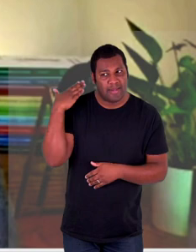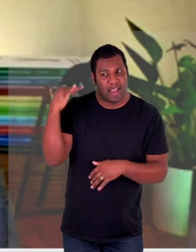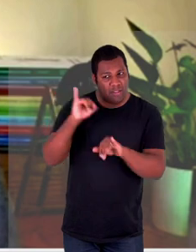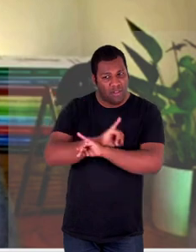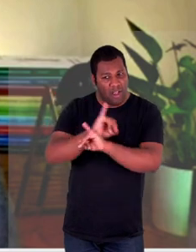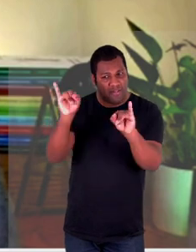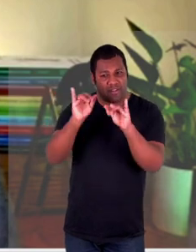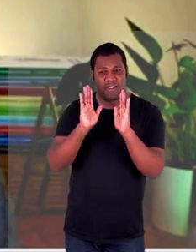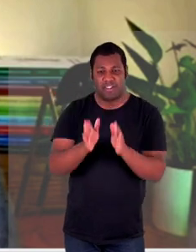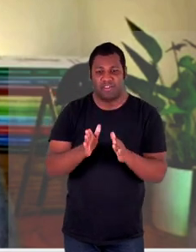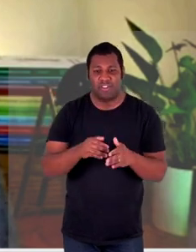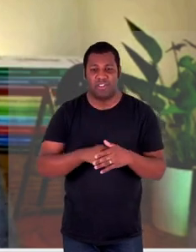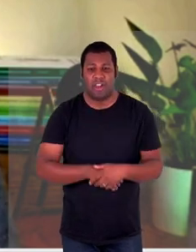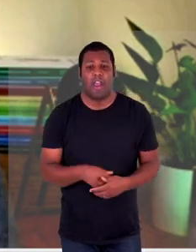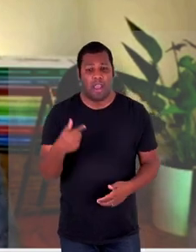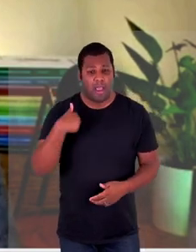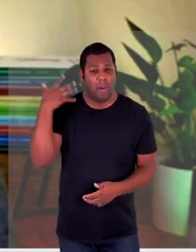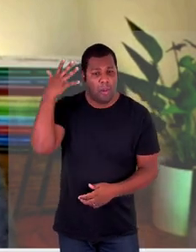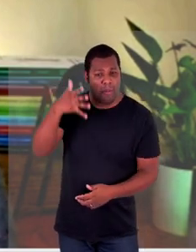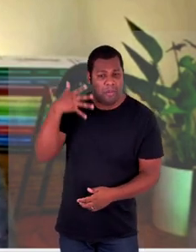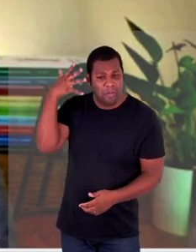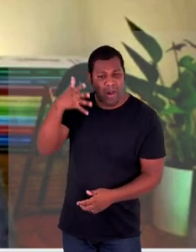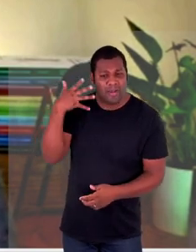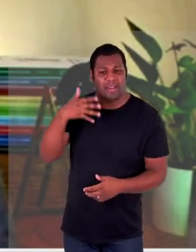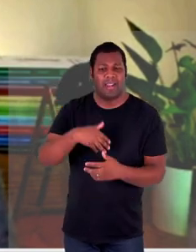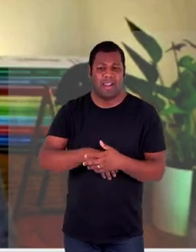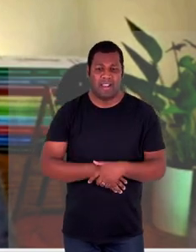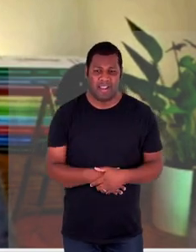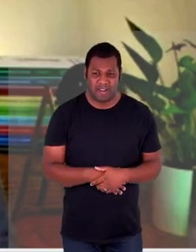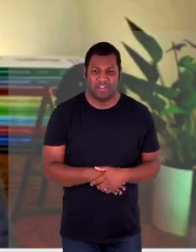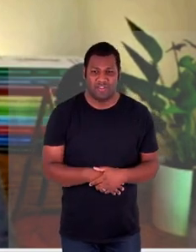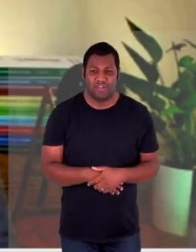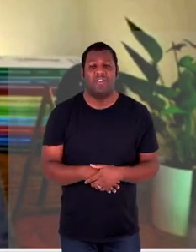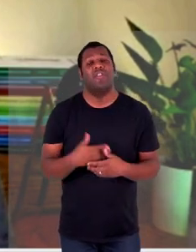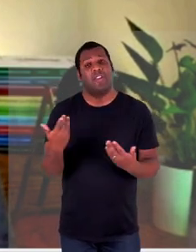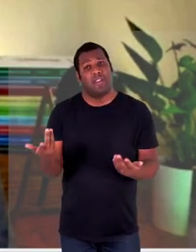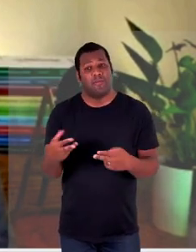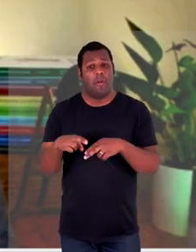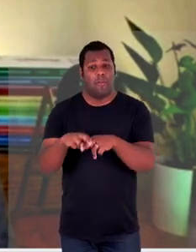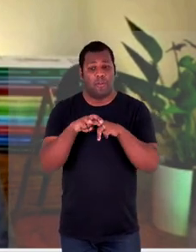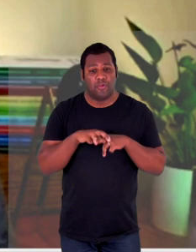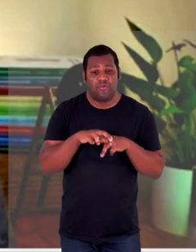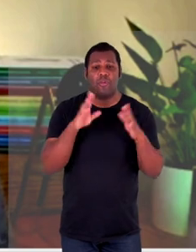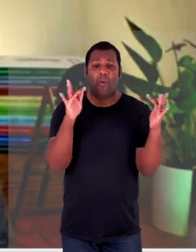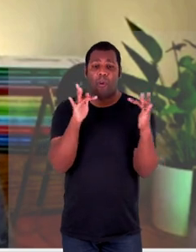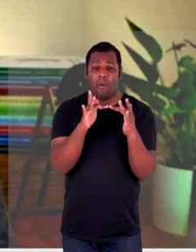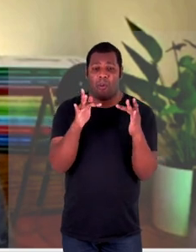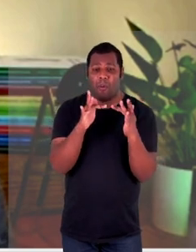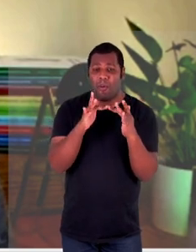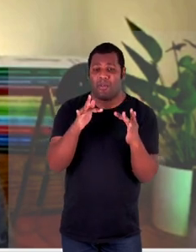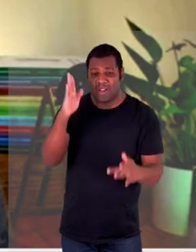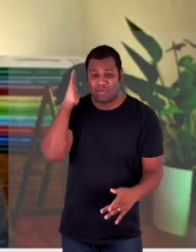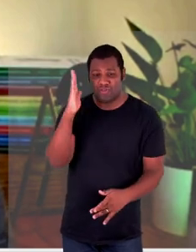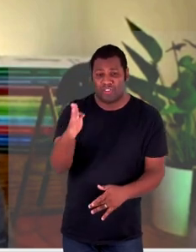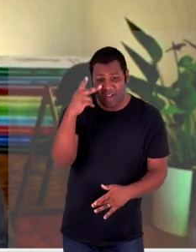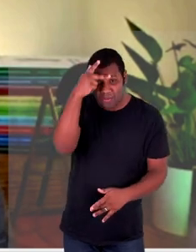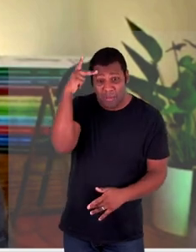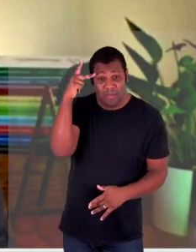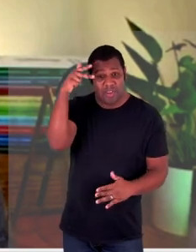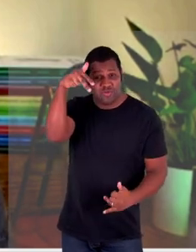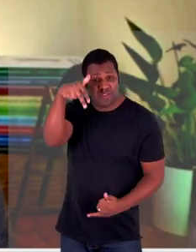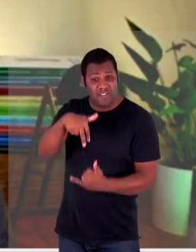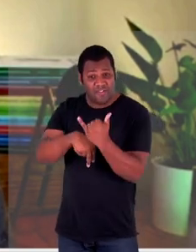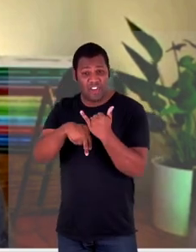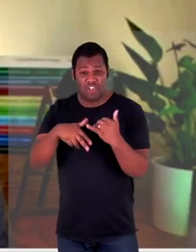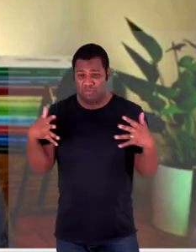transmissão que a minha fala ela é reflexo do meu contato indireto com as pessoas vítimas de